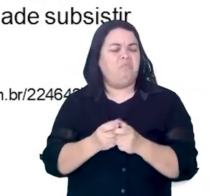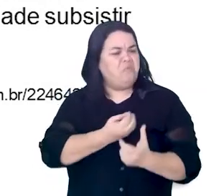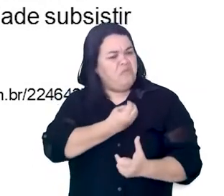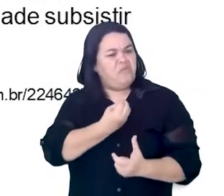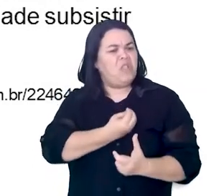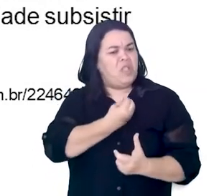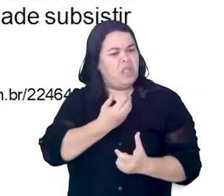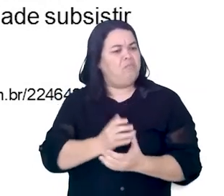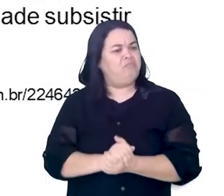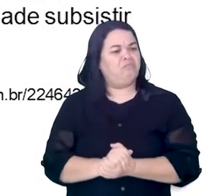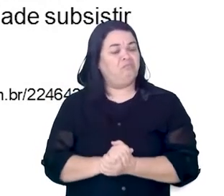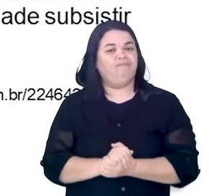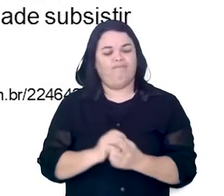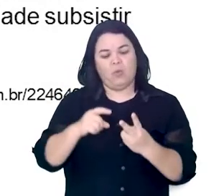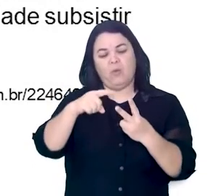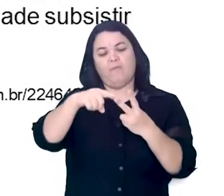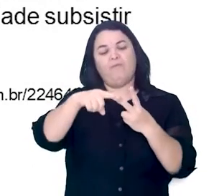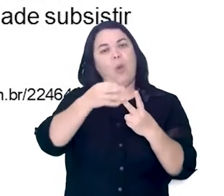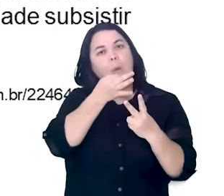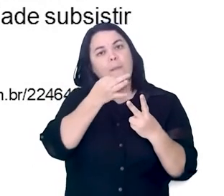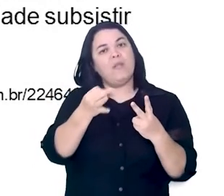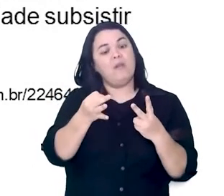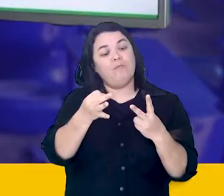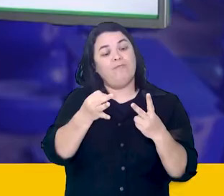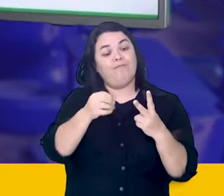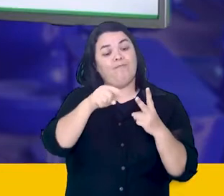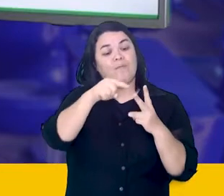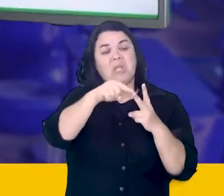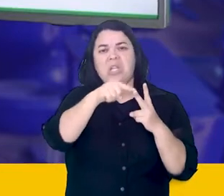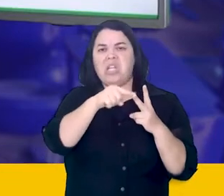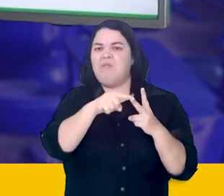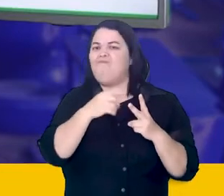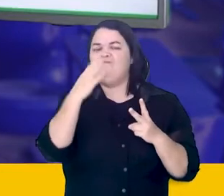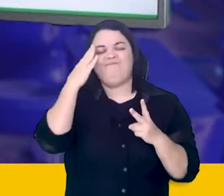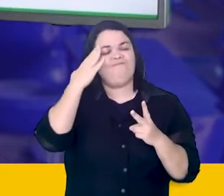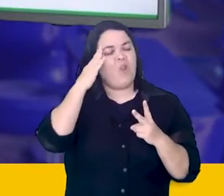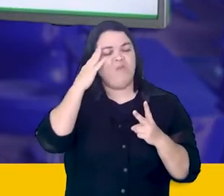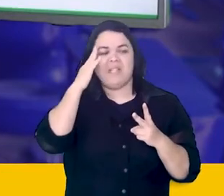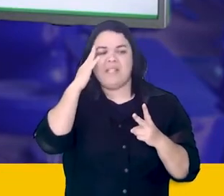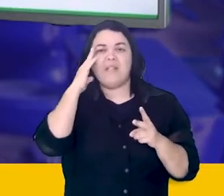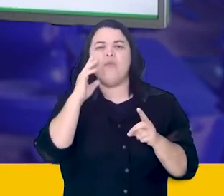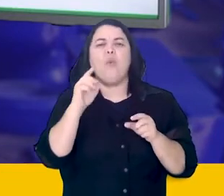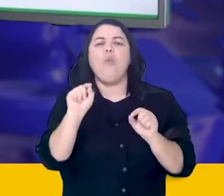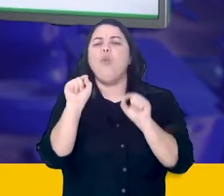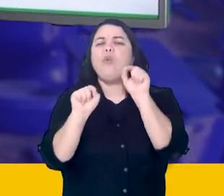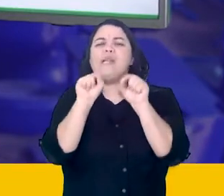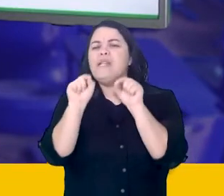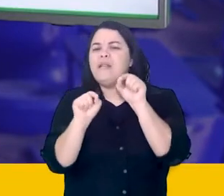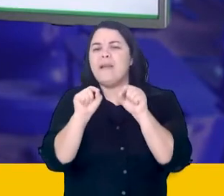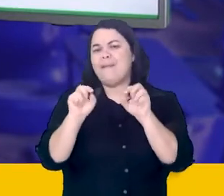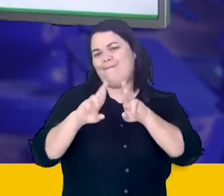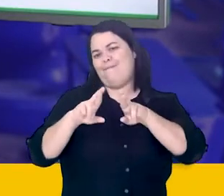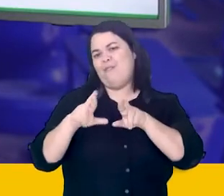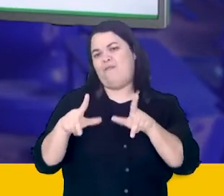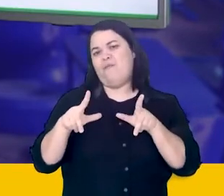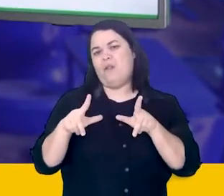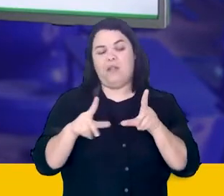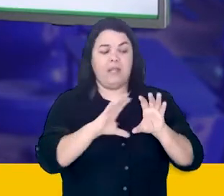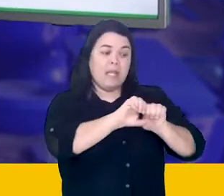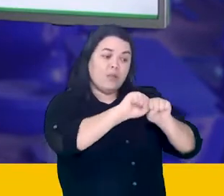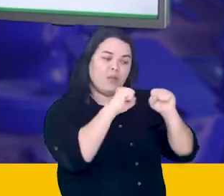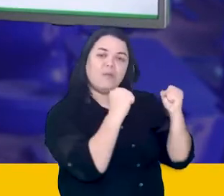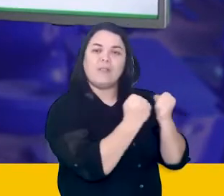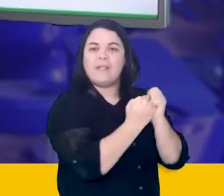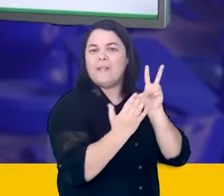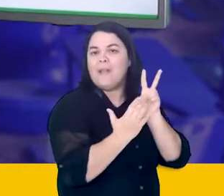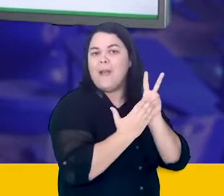outro autor também parece que não entendeu as diferenças dessa sociedade. até se espanta ao dizer que essa sociedade